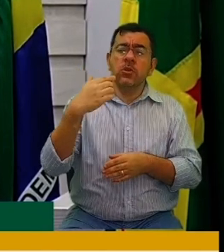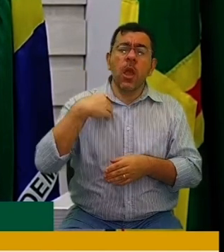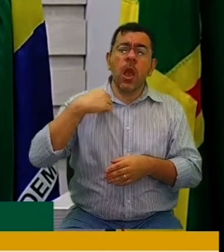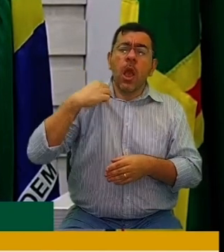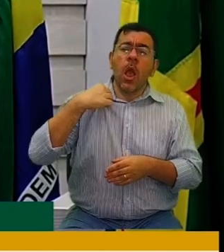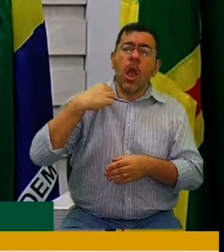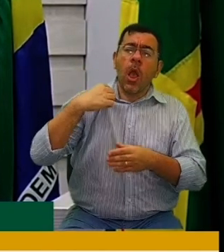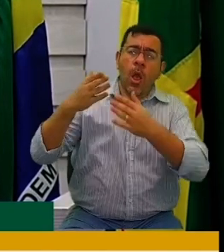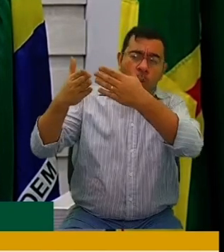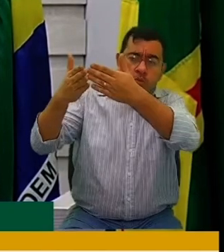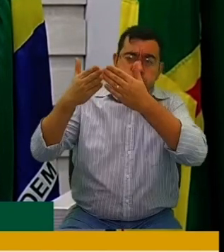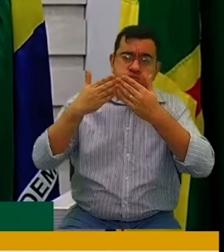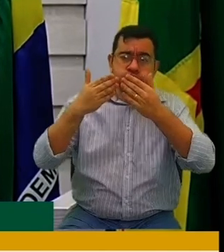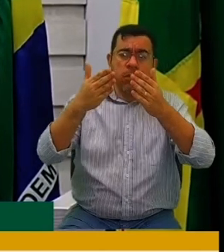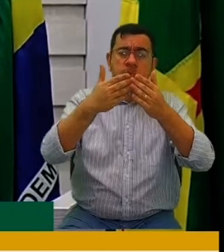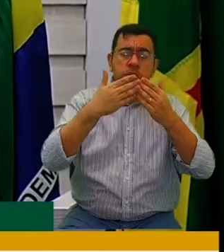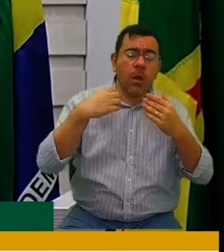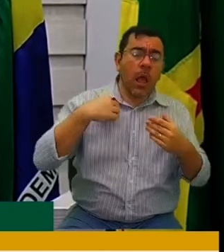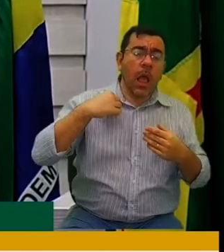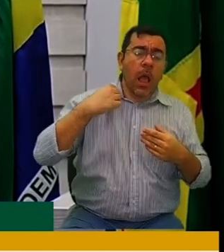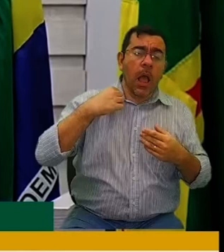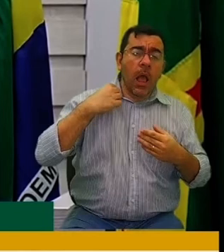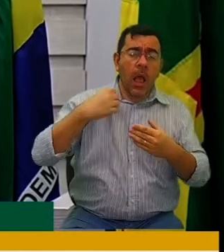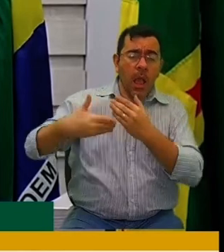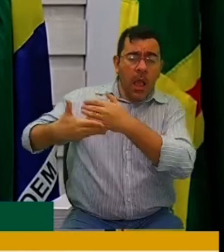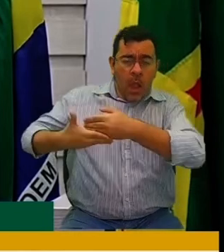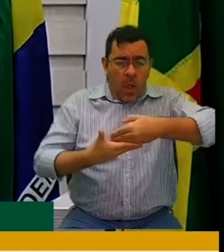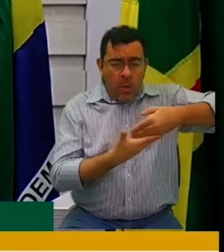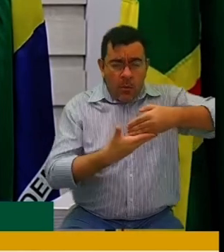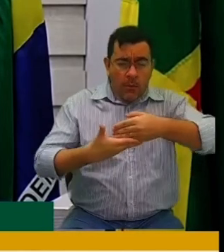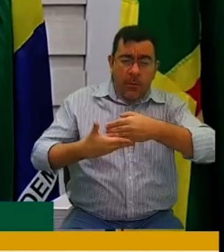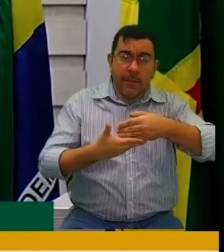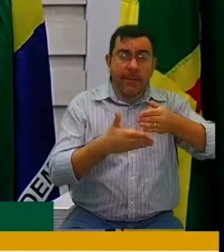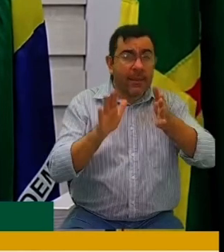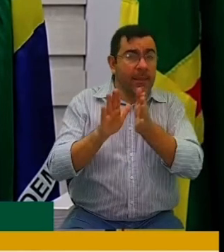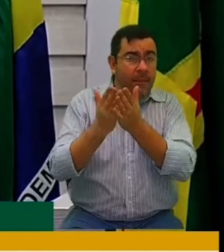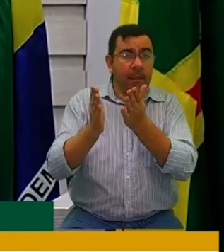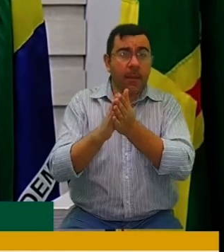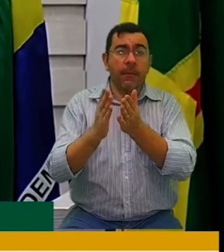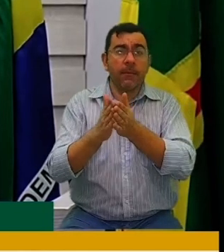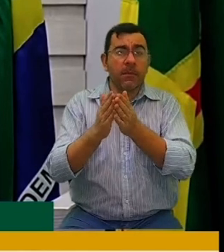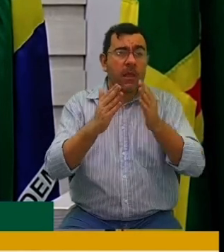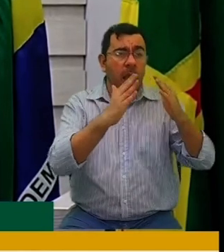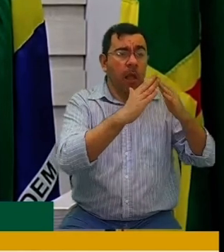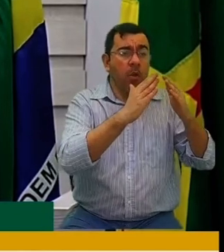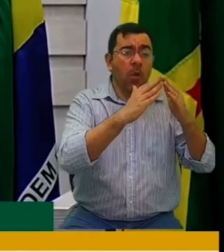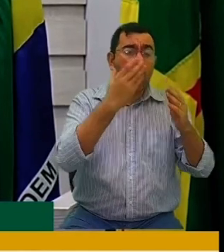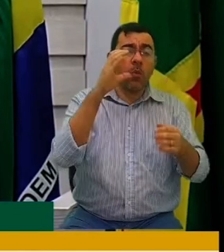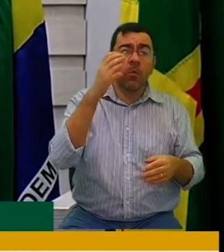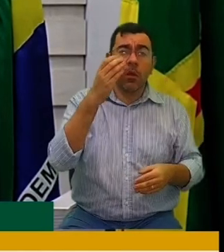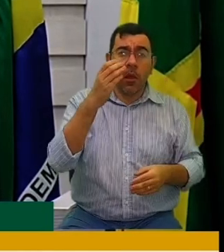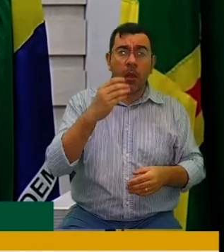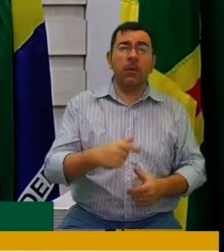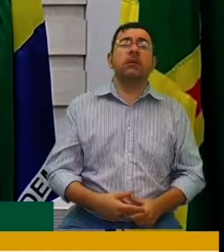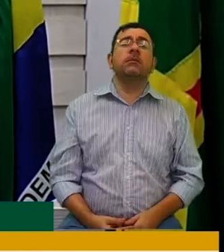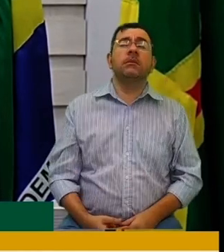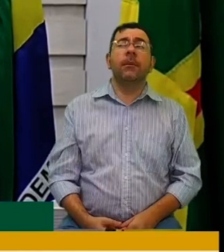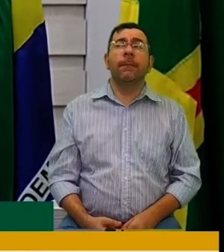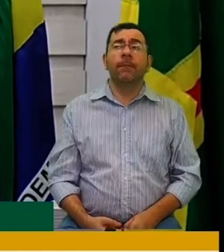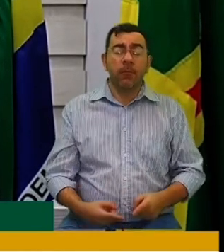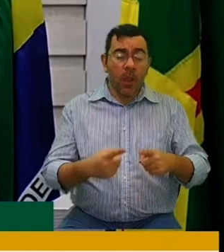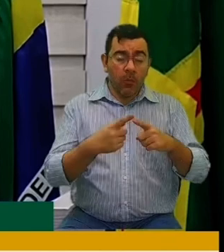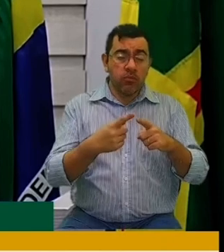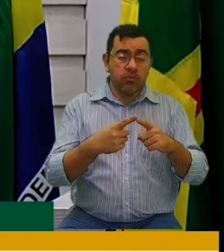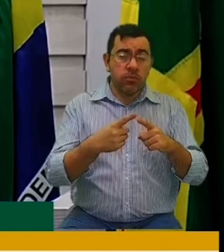residentes no município de Carapicuíba. Considerando que a presente indicação tem grande relevância